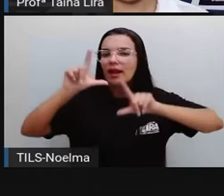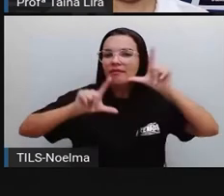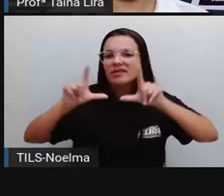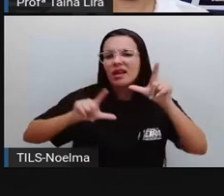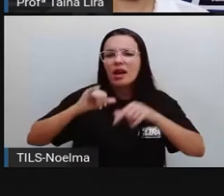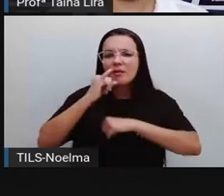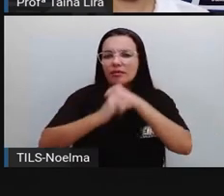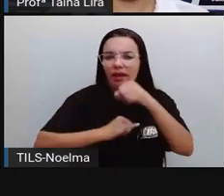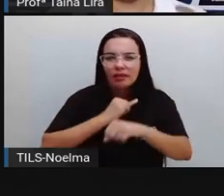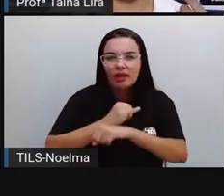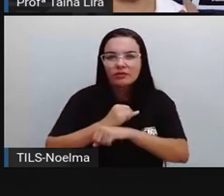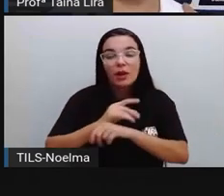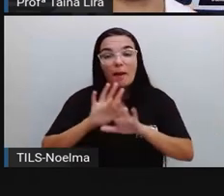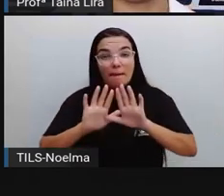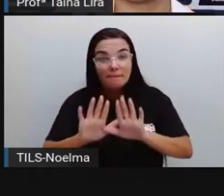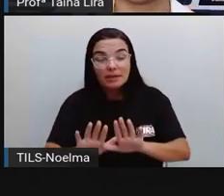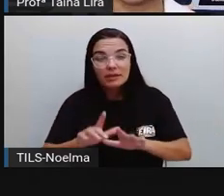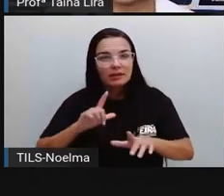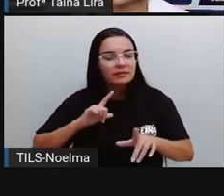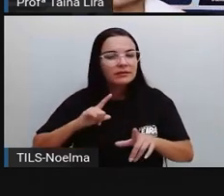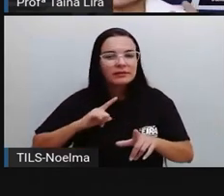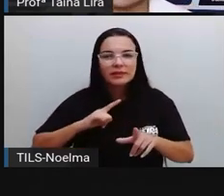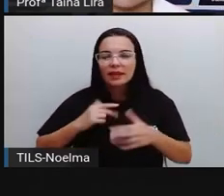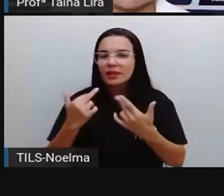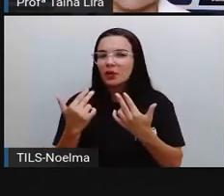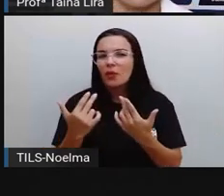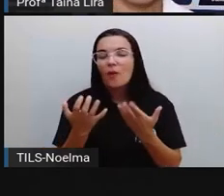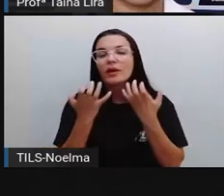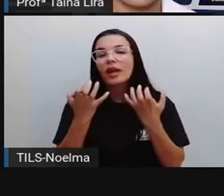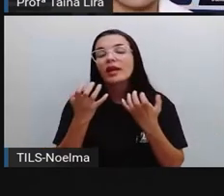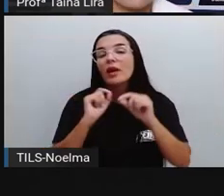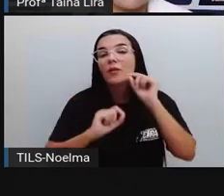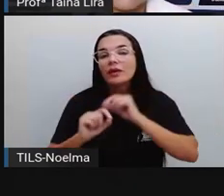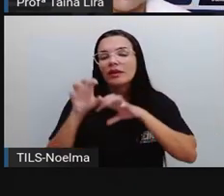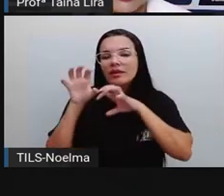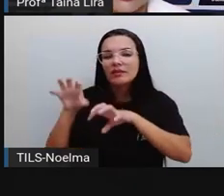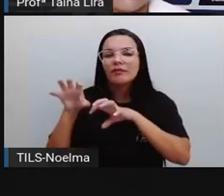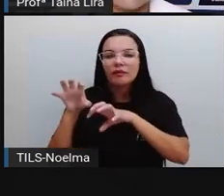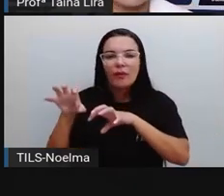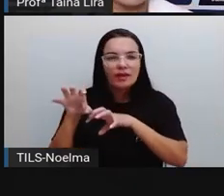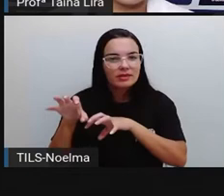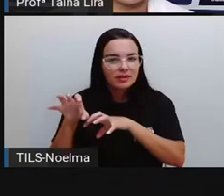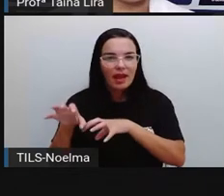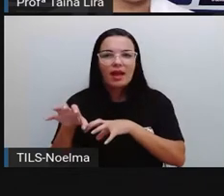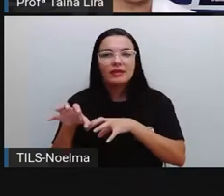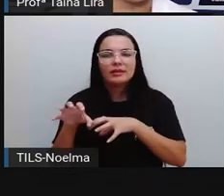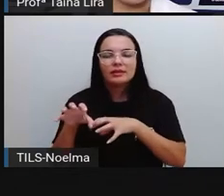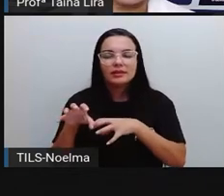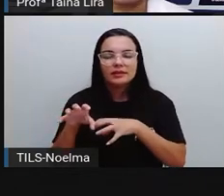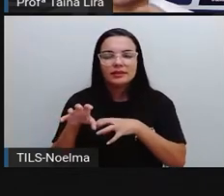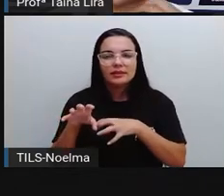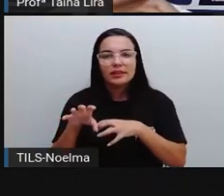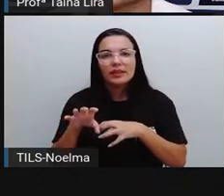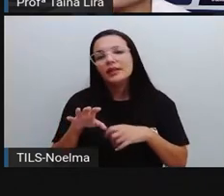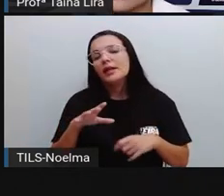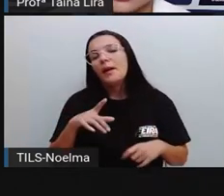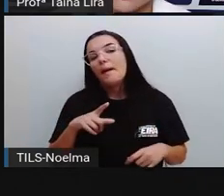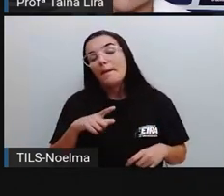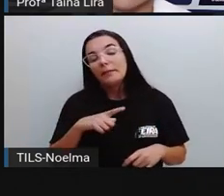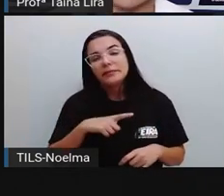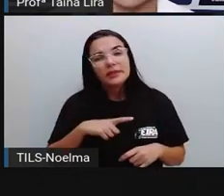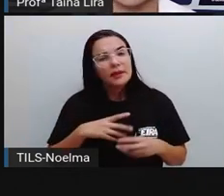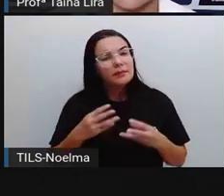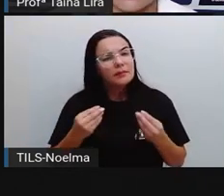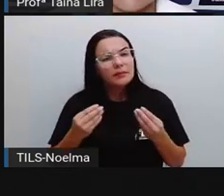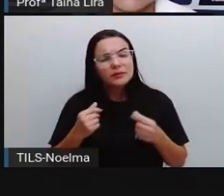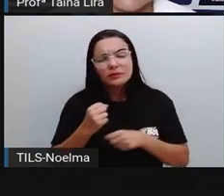mesmas. Observe as imagens a seguir. Então, os textos publicitários, eles existem há muito tempo,